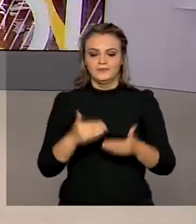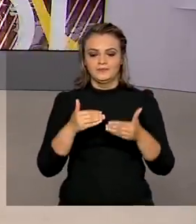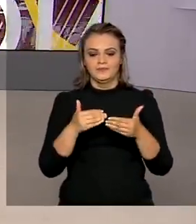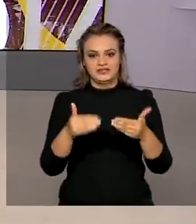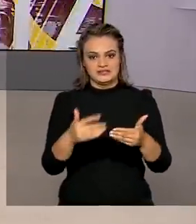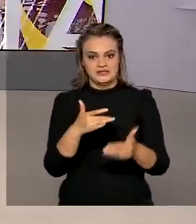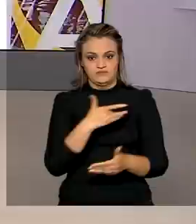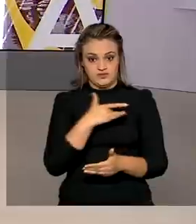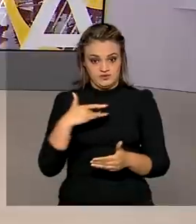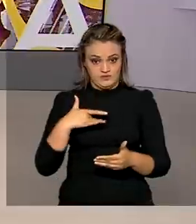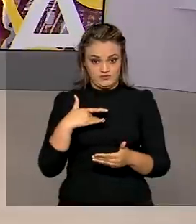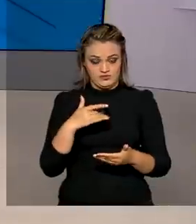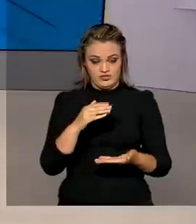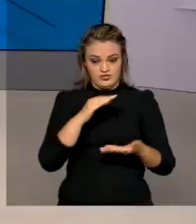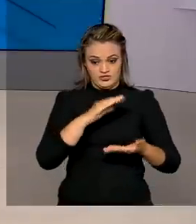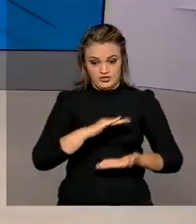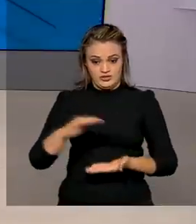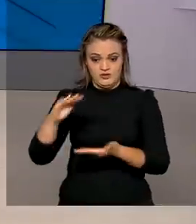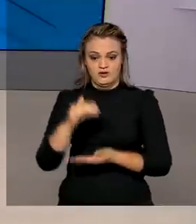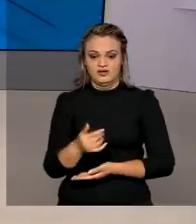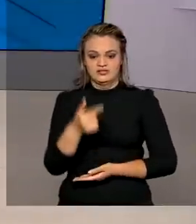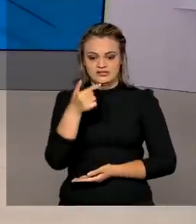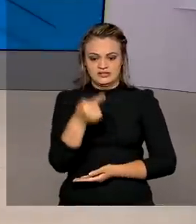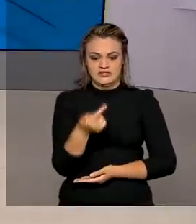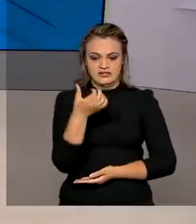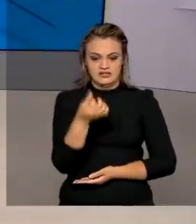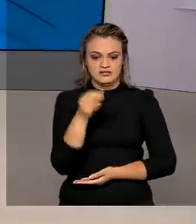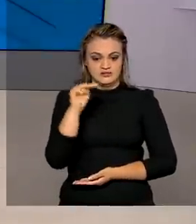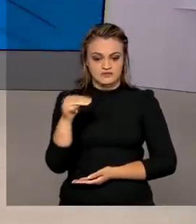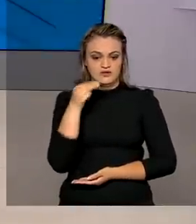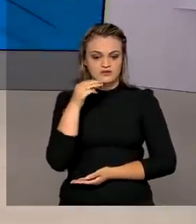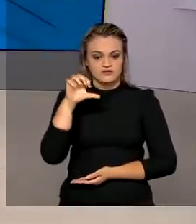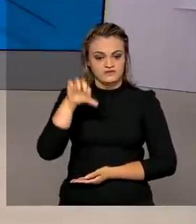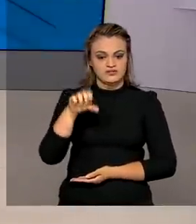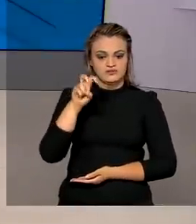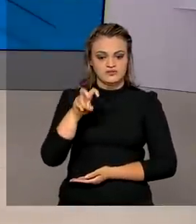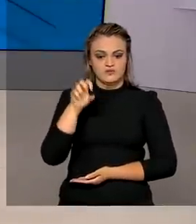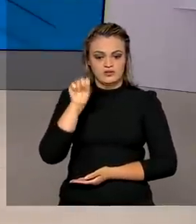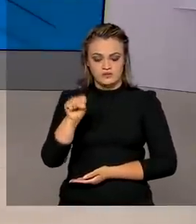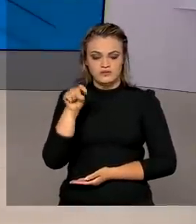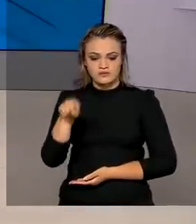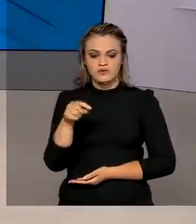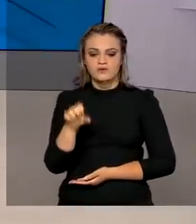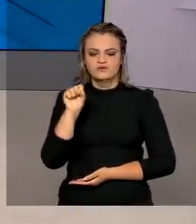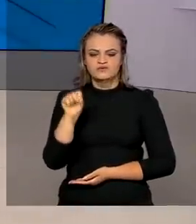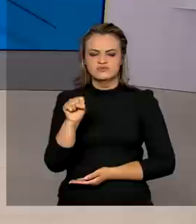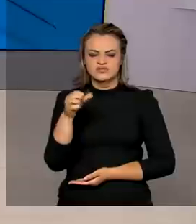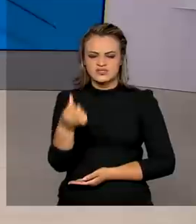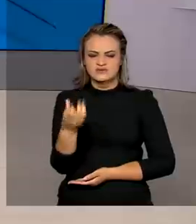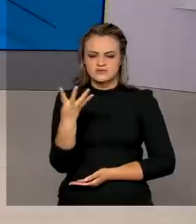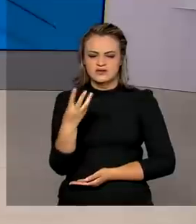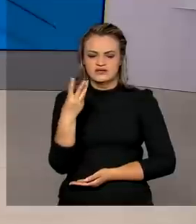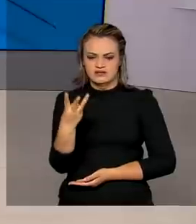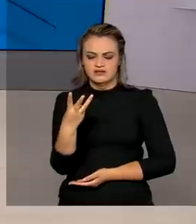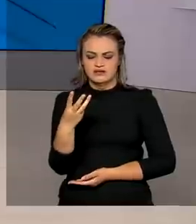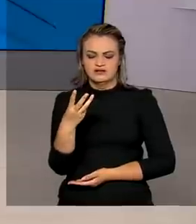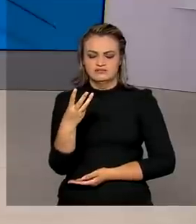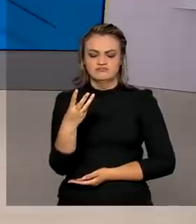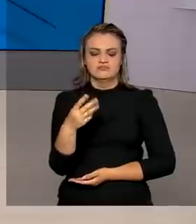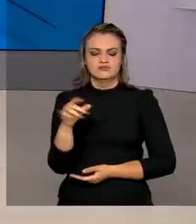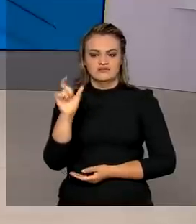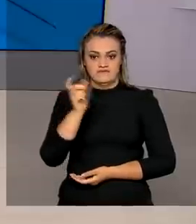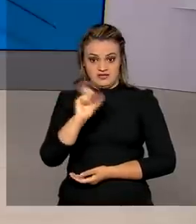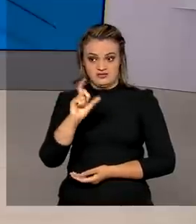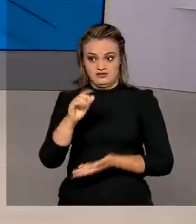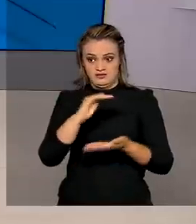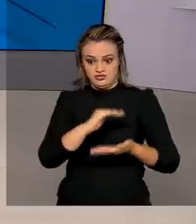já distribuiu 76.958.643 doses da vacina contra a Covid